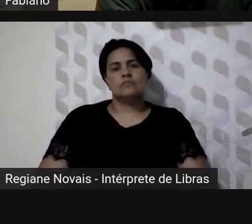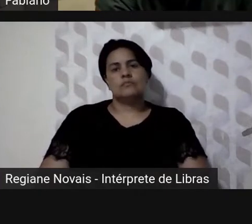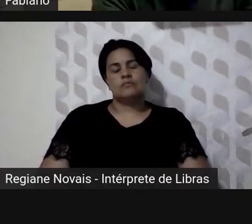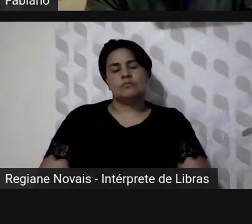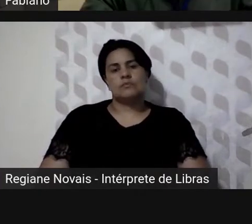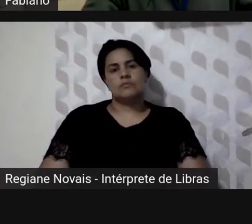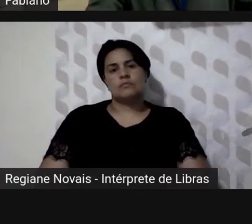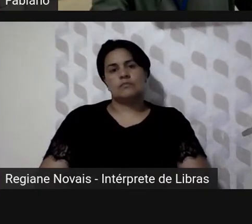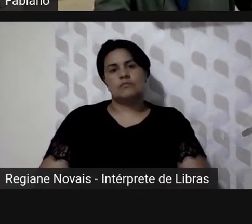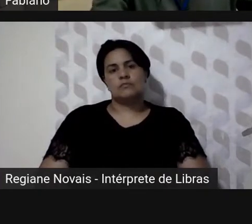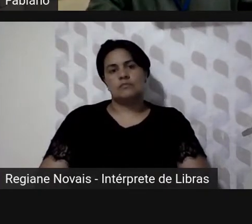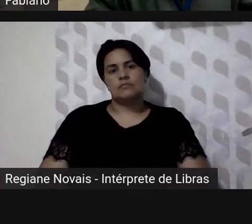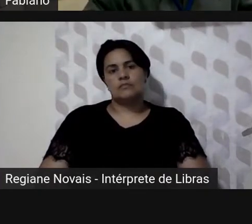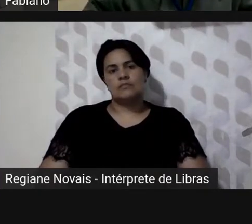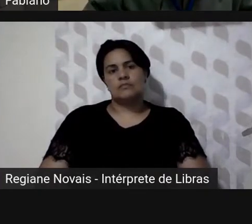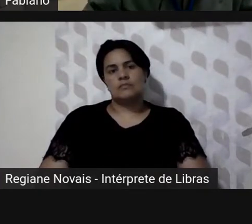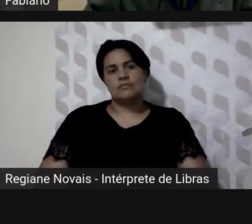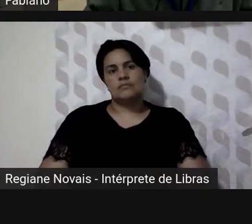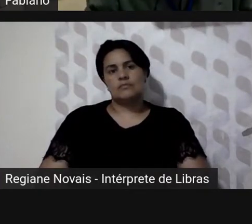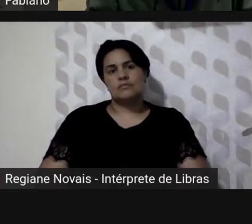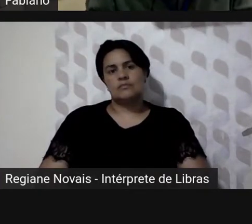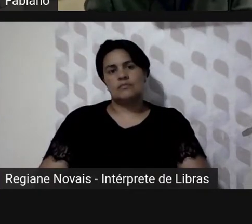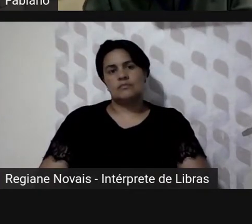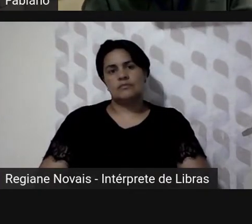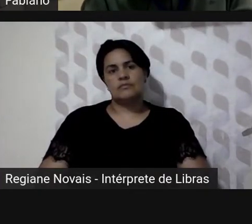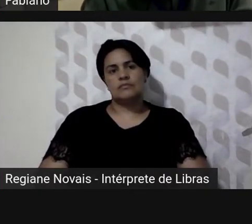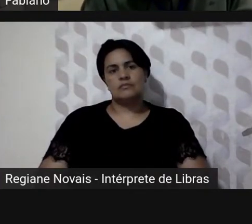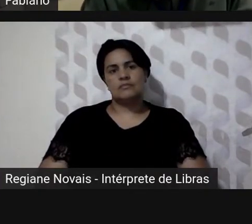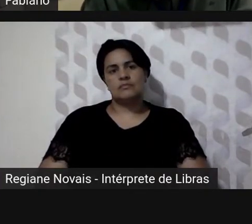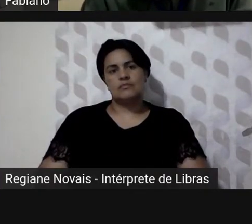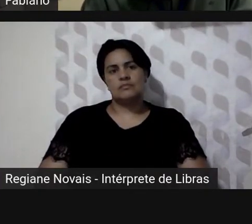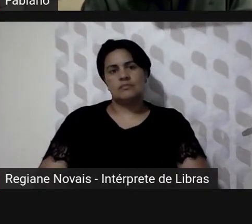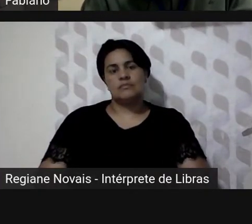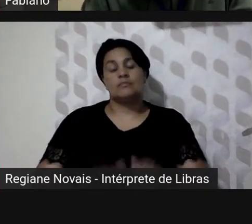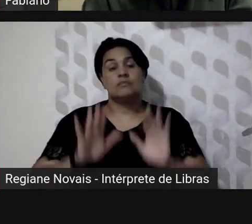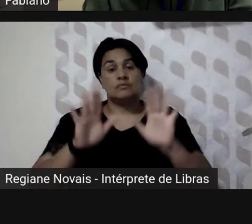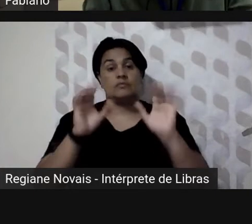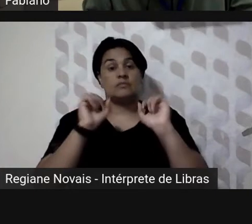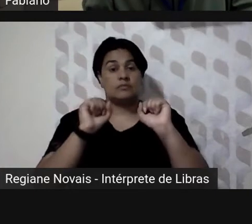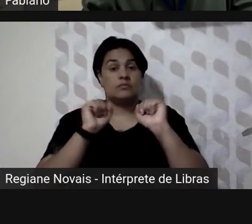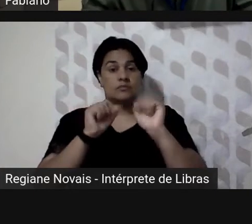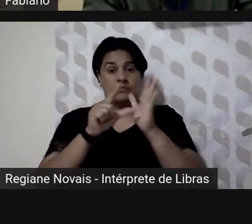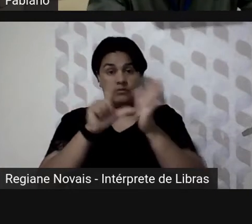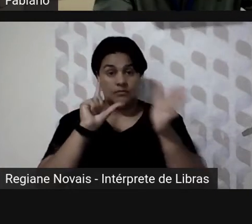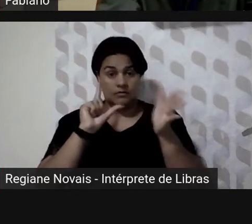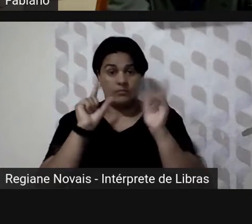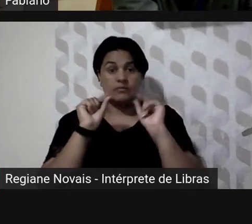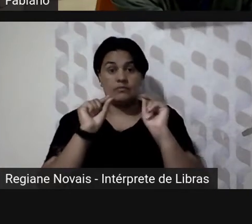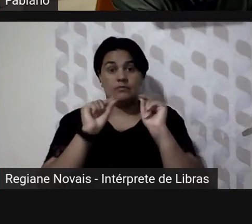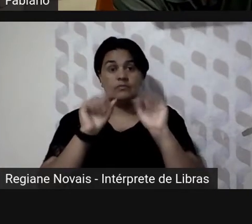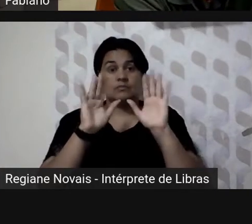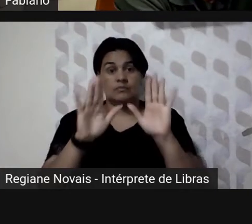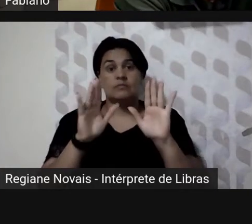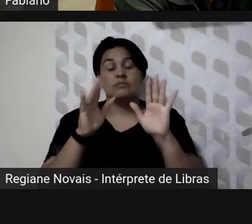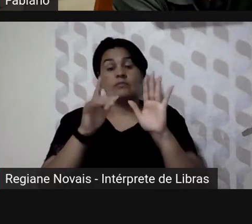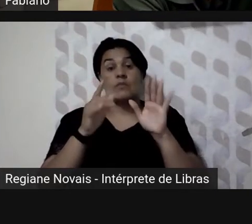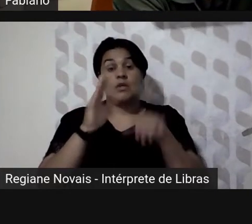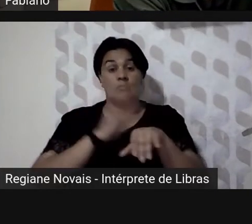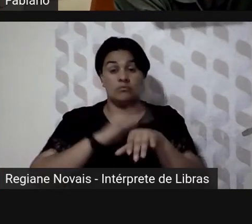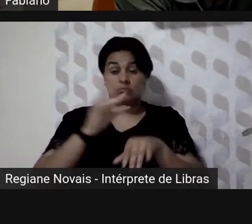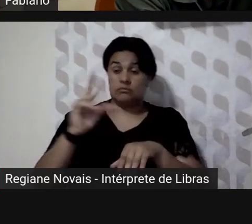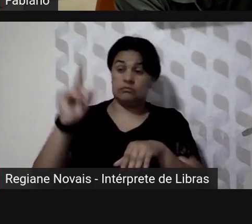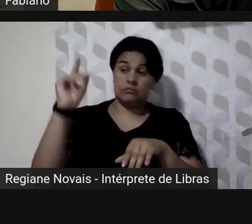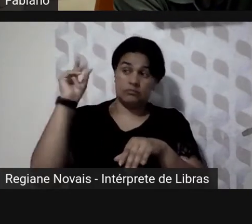que eu posso só para finalizar o que eu posso antecipar também é que quanto mais antigo o acervo mais